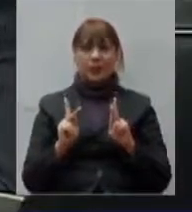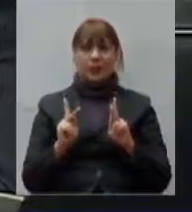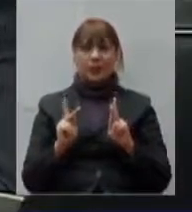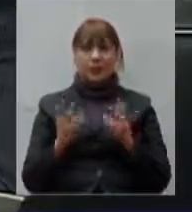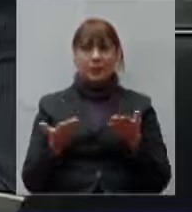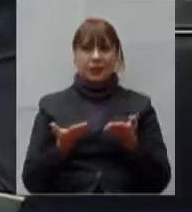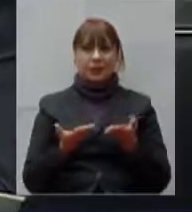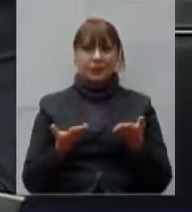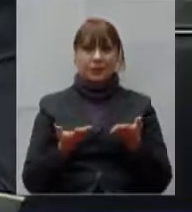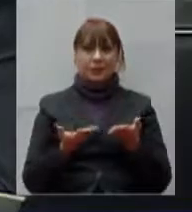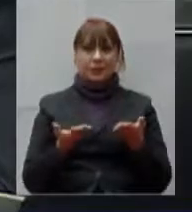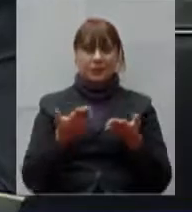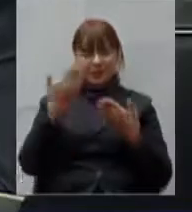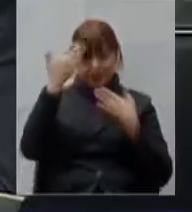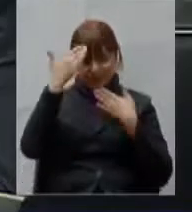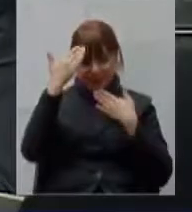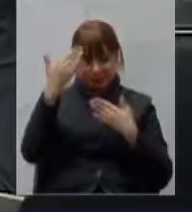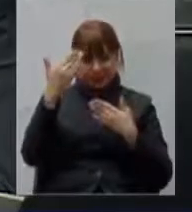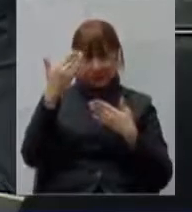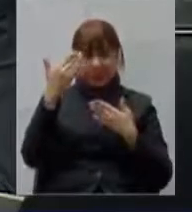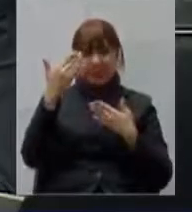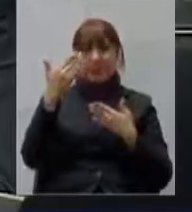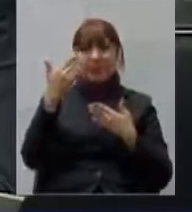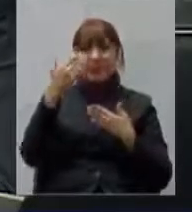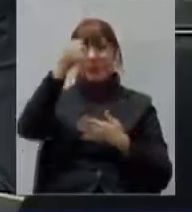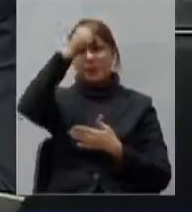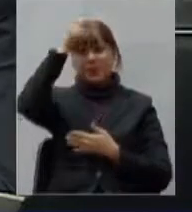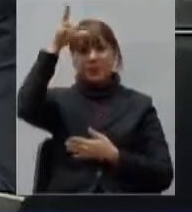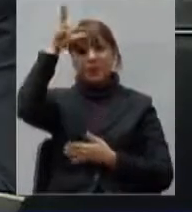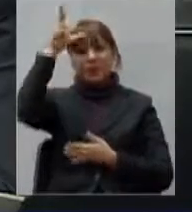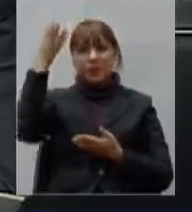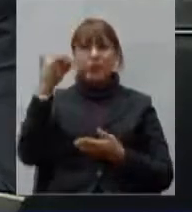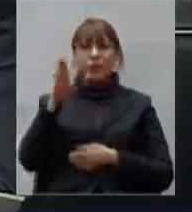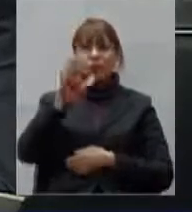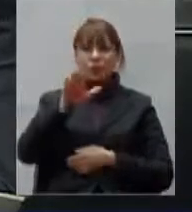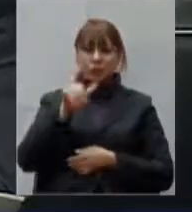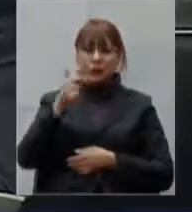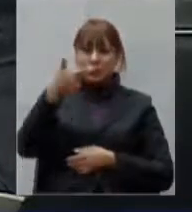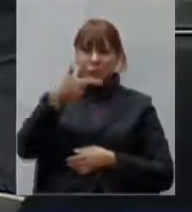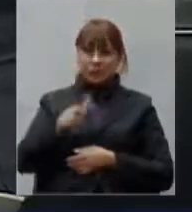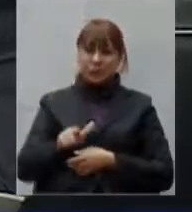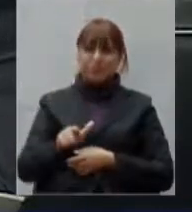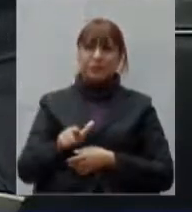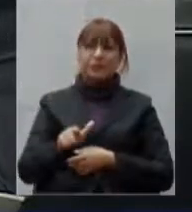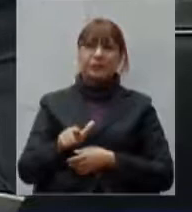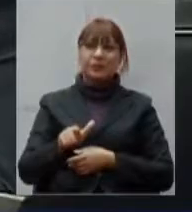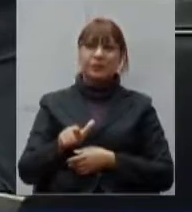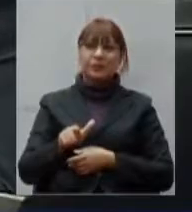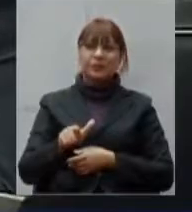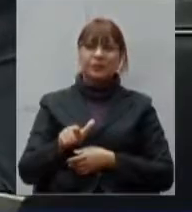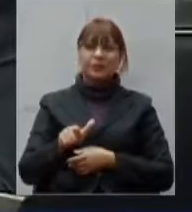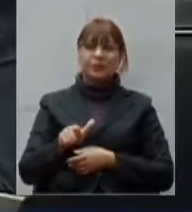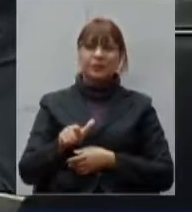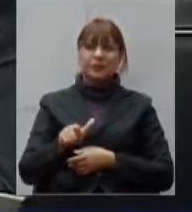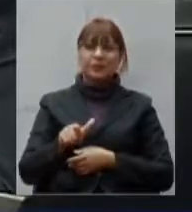Nós vamos... Muito obrigado, prefeito. Vamos chamar novamente o prefeito de